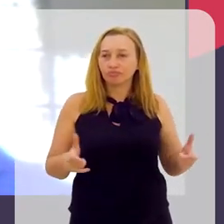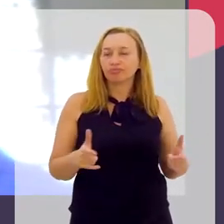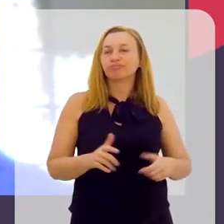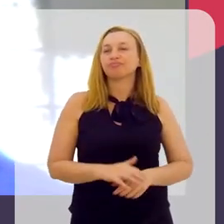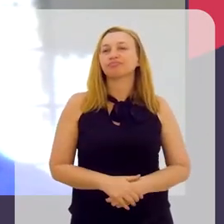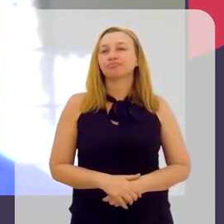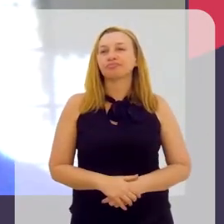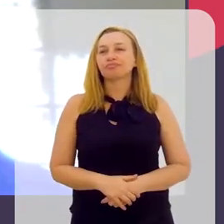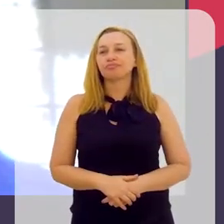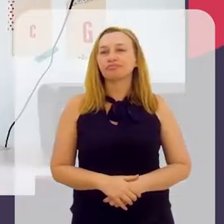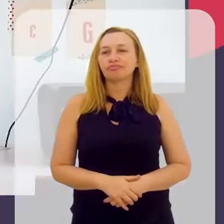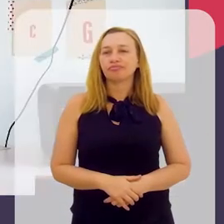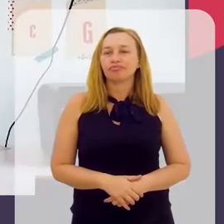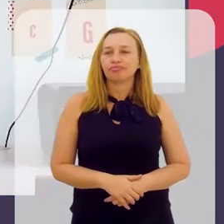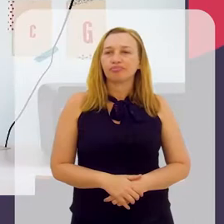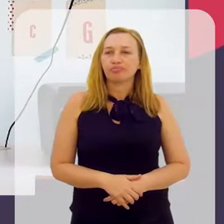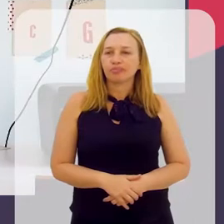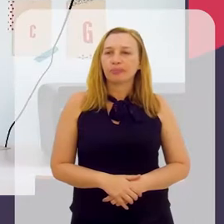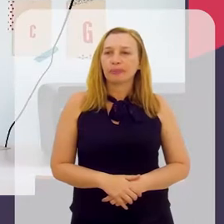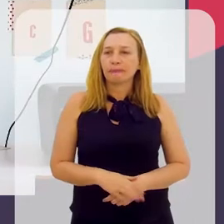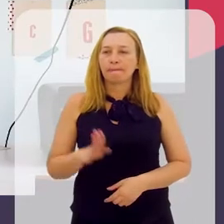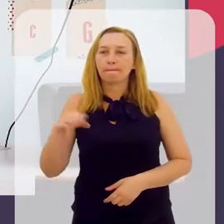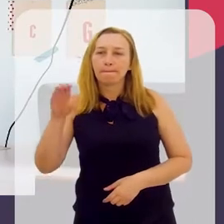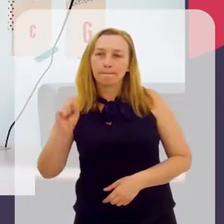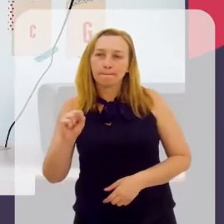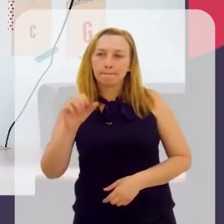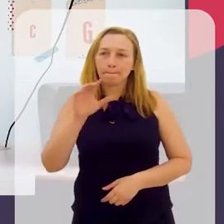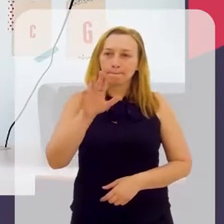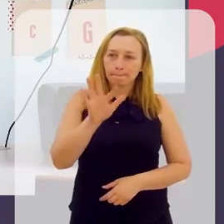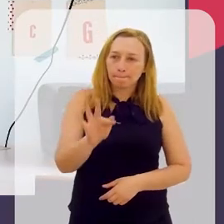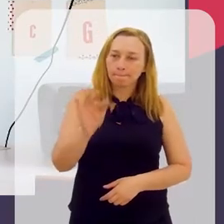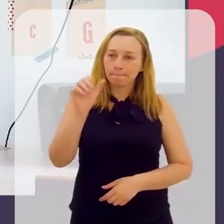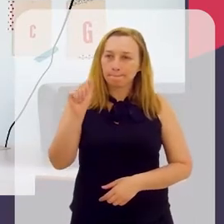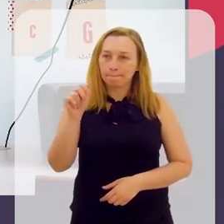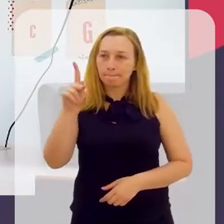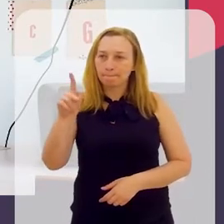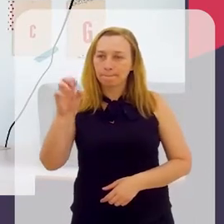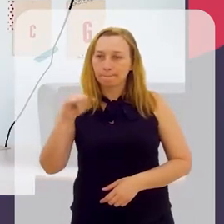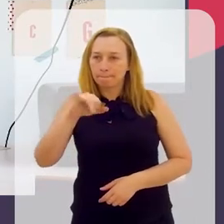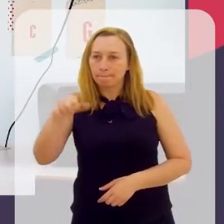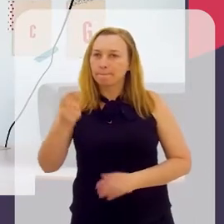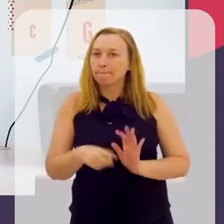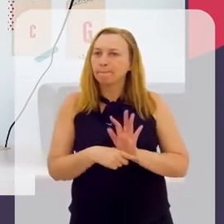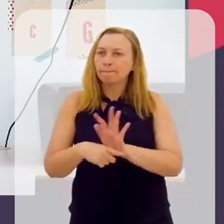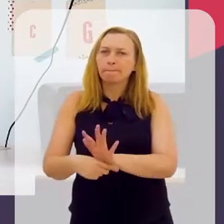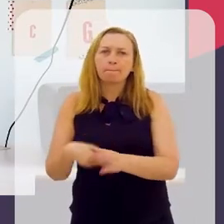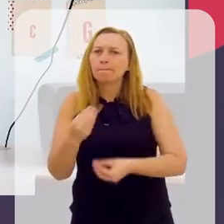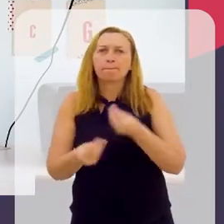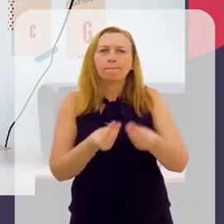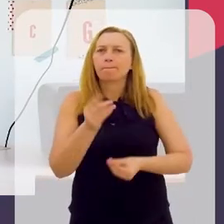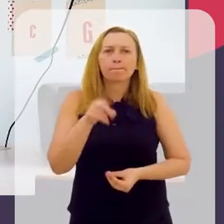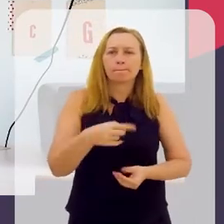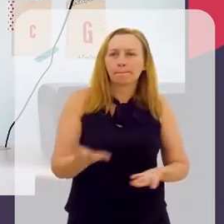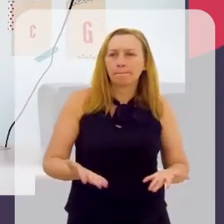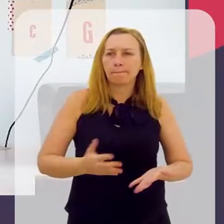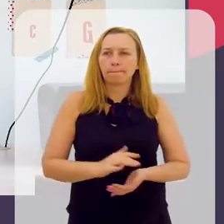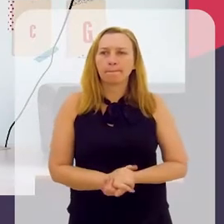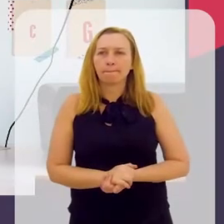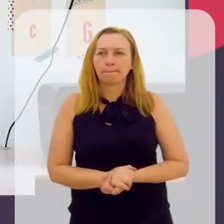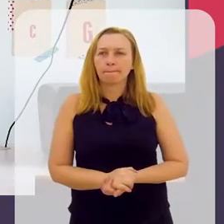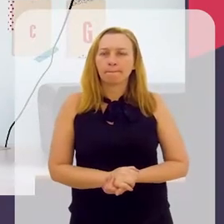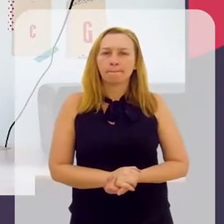são muitas escolas. E a Bolsa da Faperd é uma ajuda de custo? Como é que é